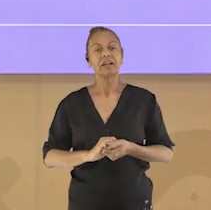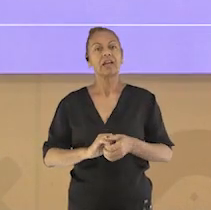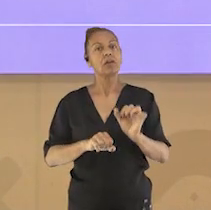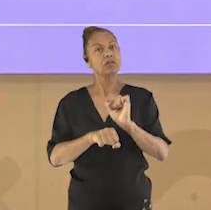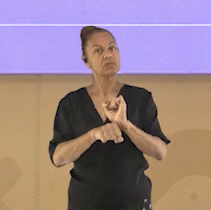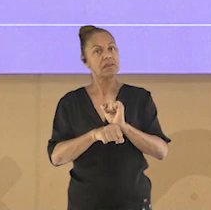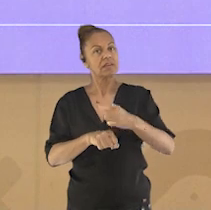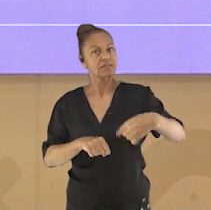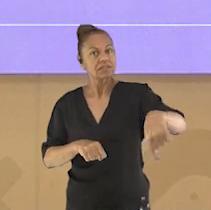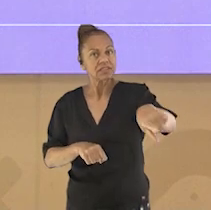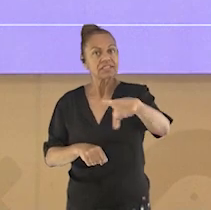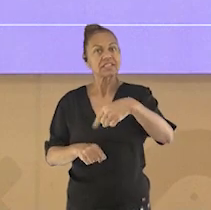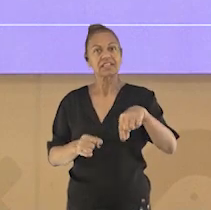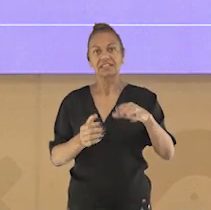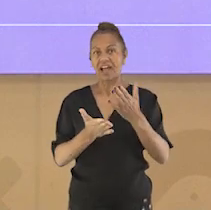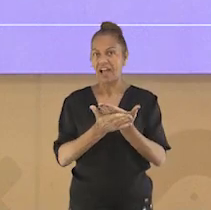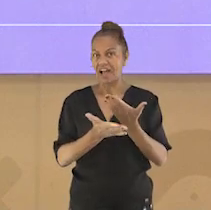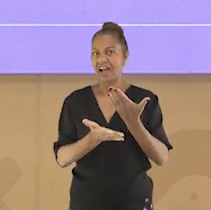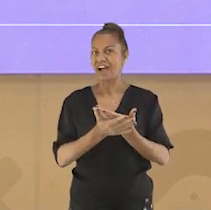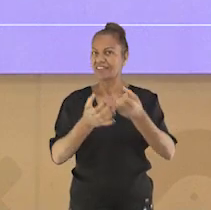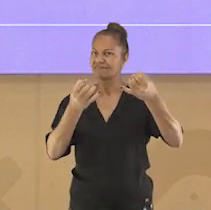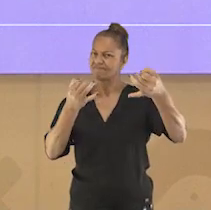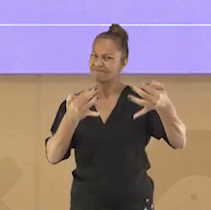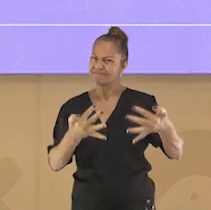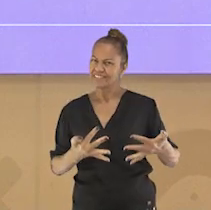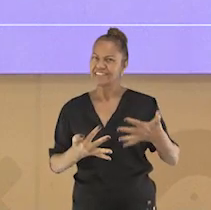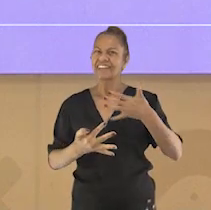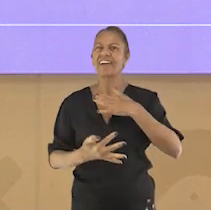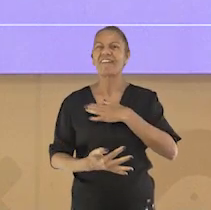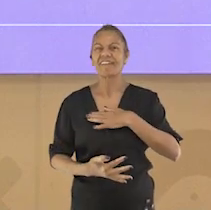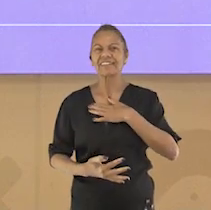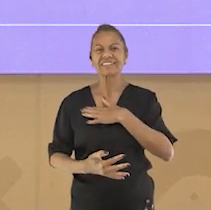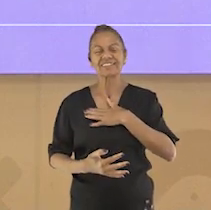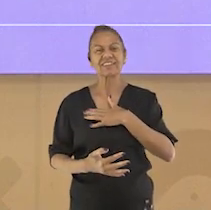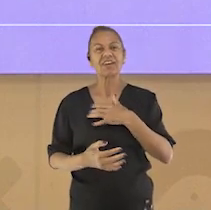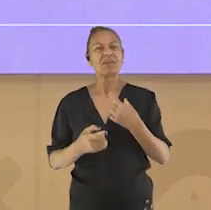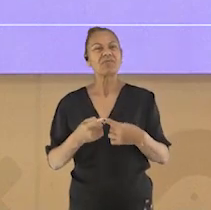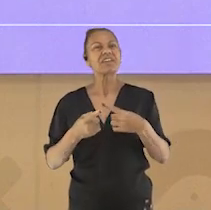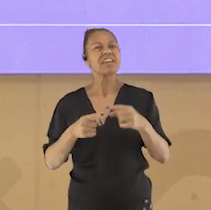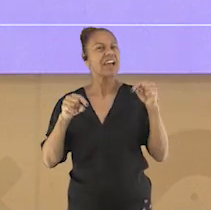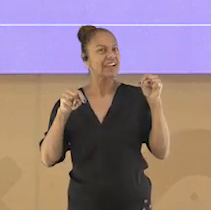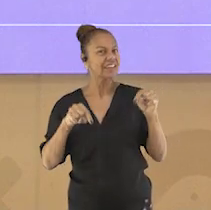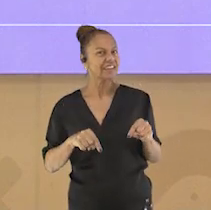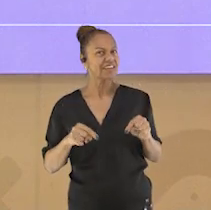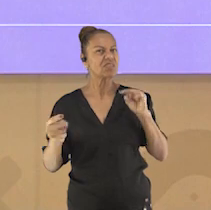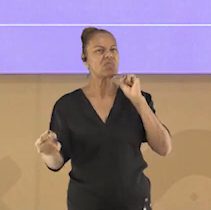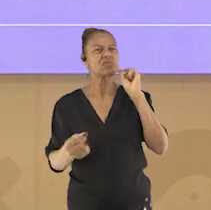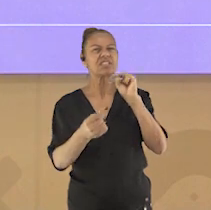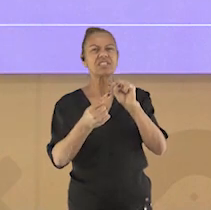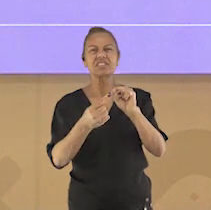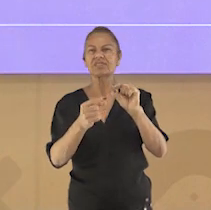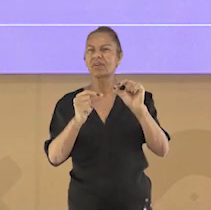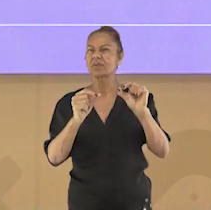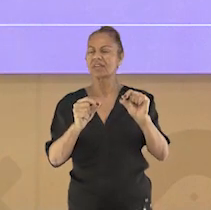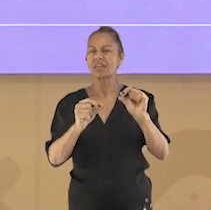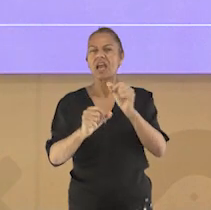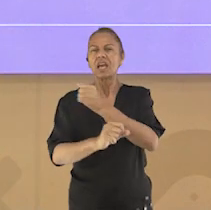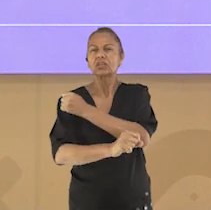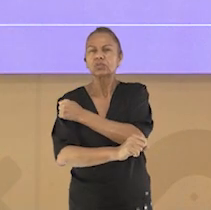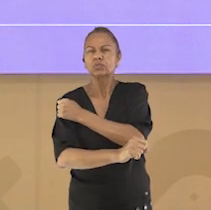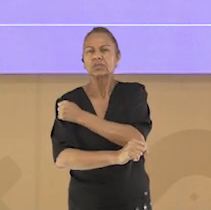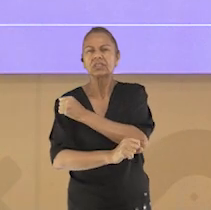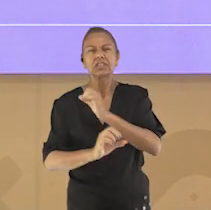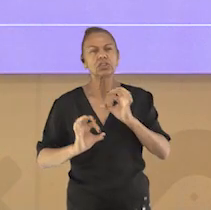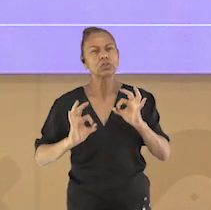Afinal de contas, toda a equipe do Dever em Casa na TV tem como objetivo levar a todos os nossos estudantes